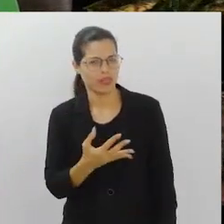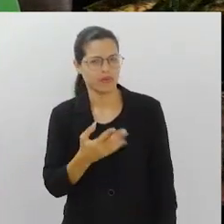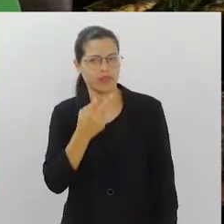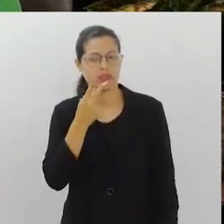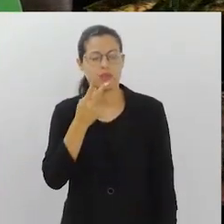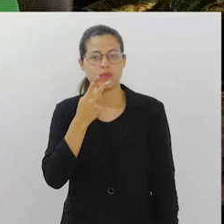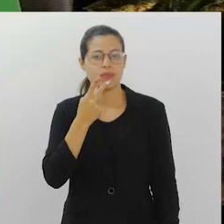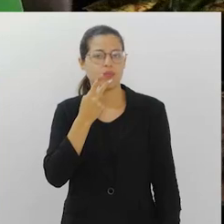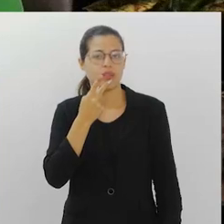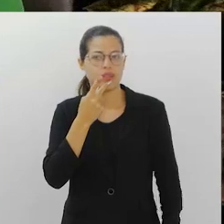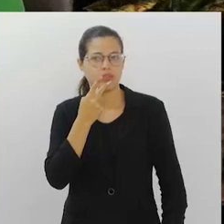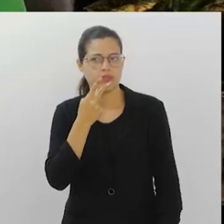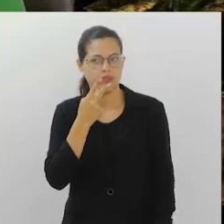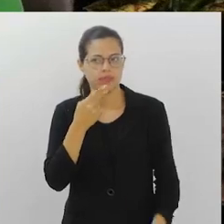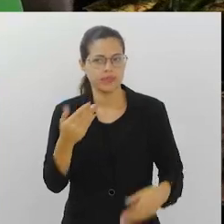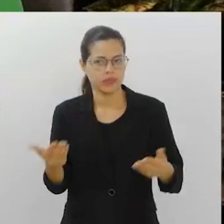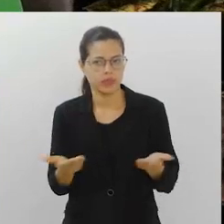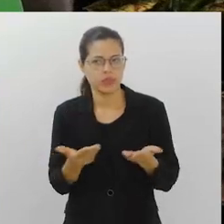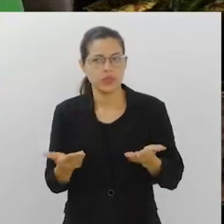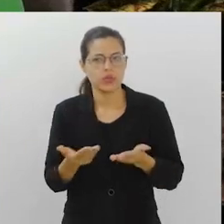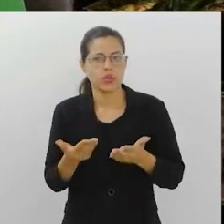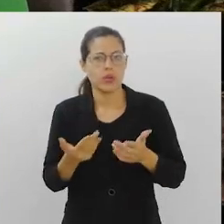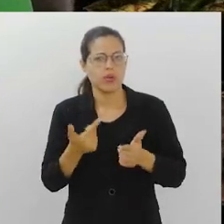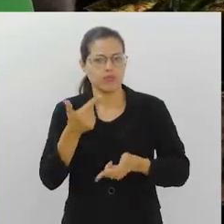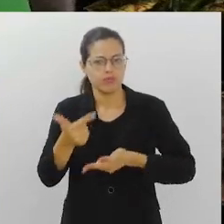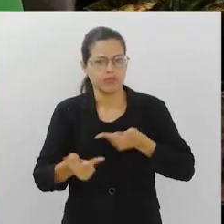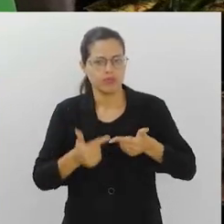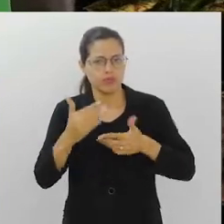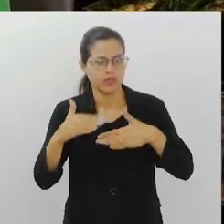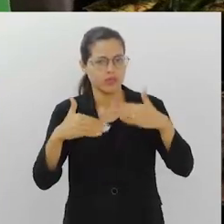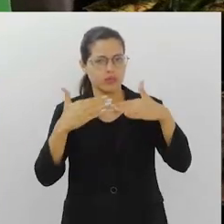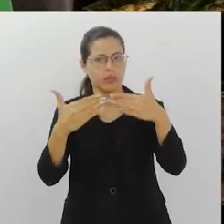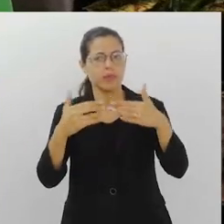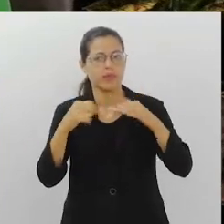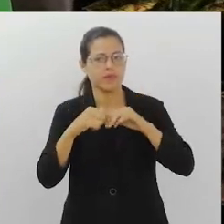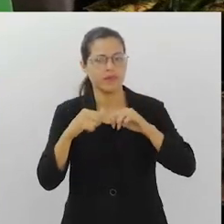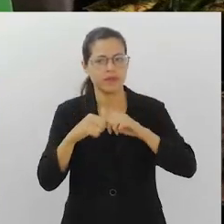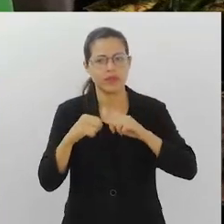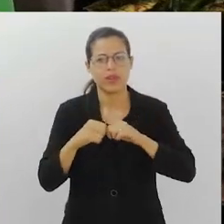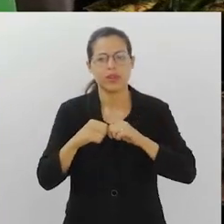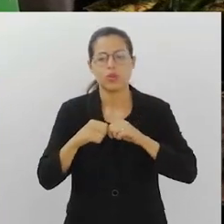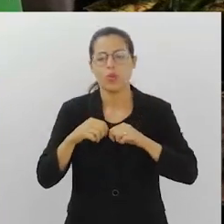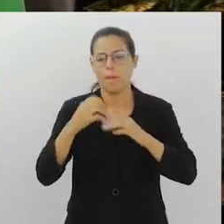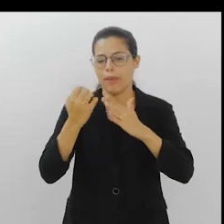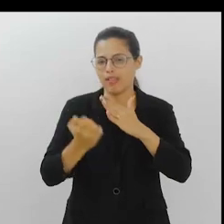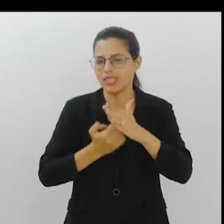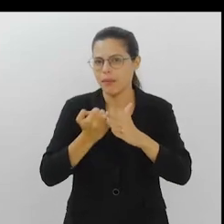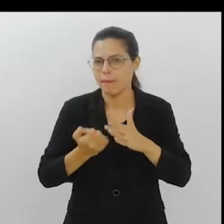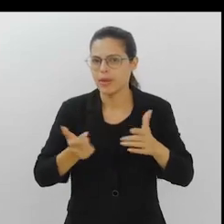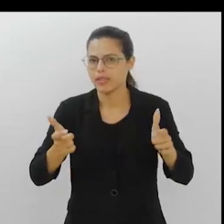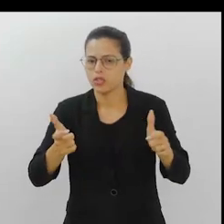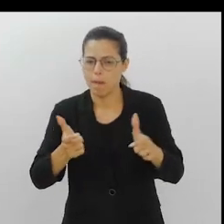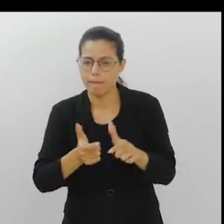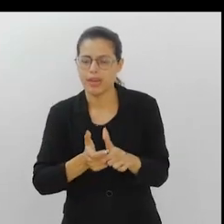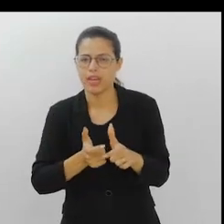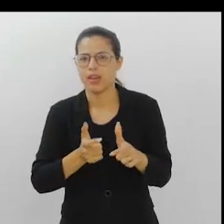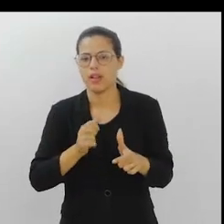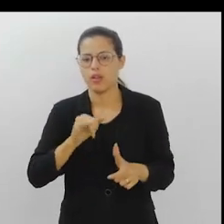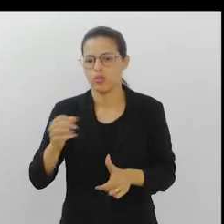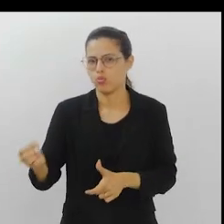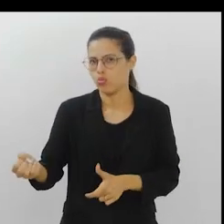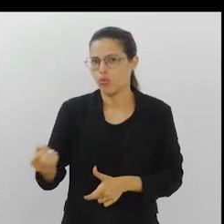a gente fala muito atualmente no trabalho desenvolvido, por exemplo, pelas startups, a inovação